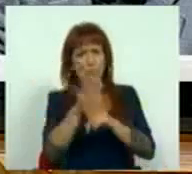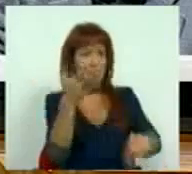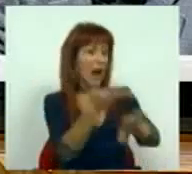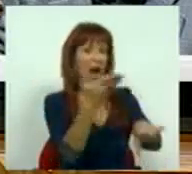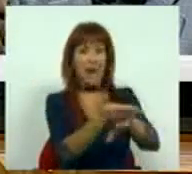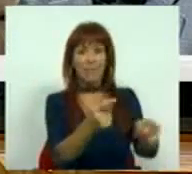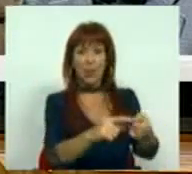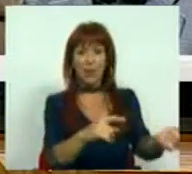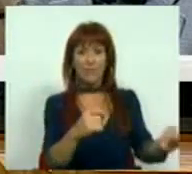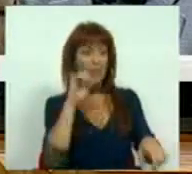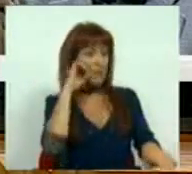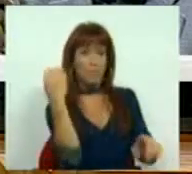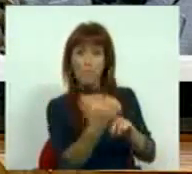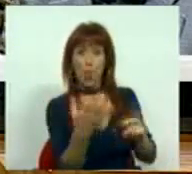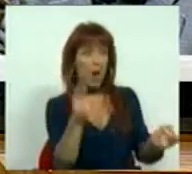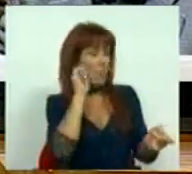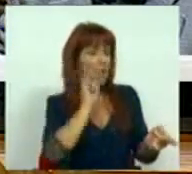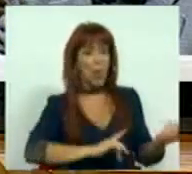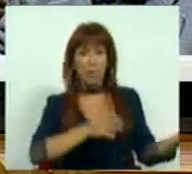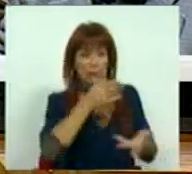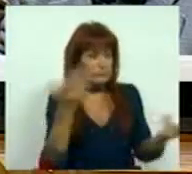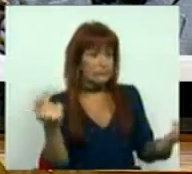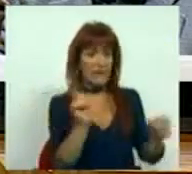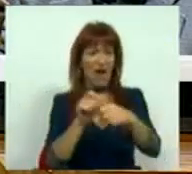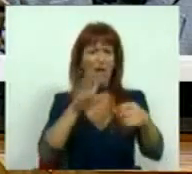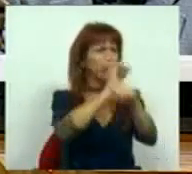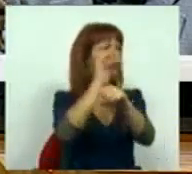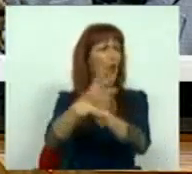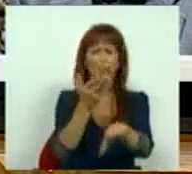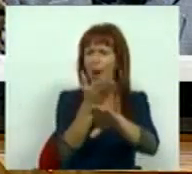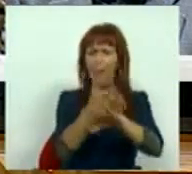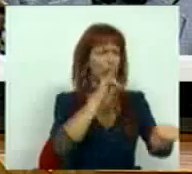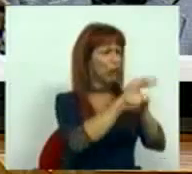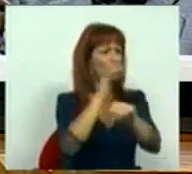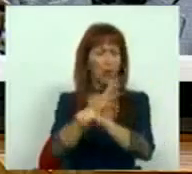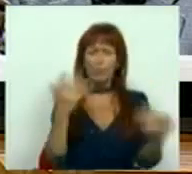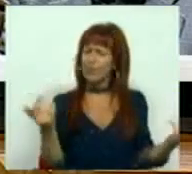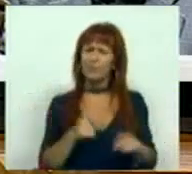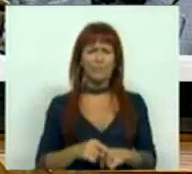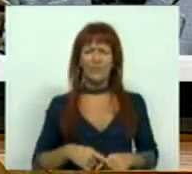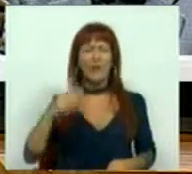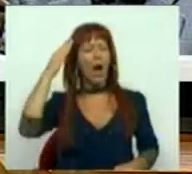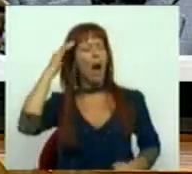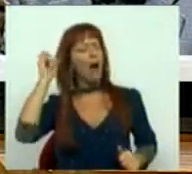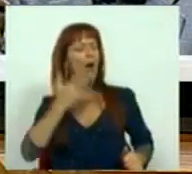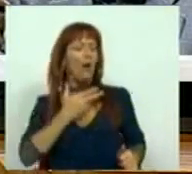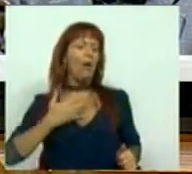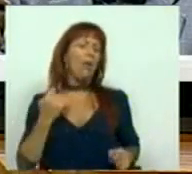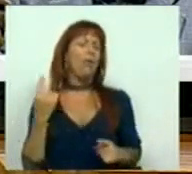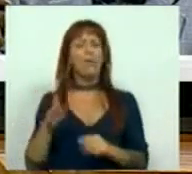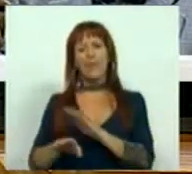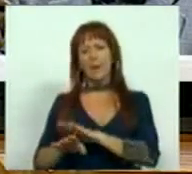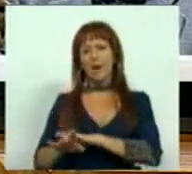relações sexuais desprotegidas entre homens e mulheres com vários parceiros. O moralismo criamento conservador de alguma